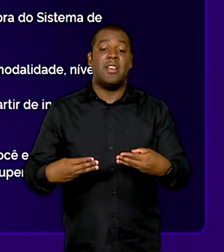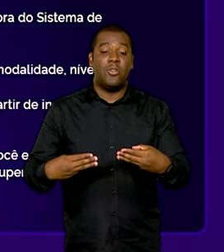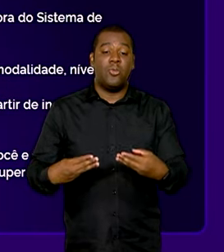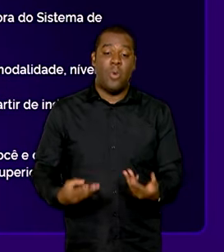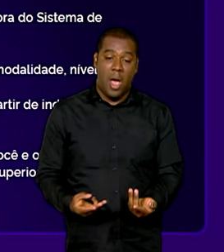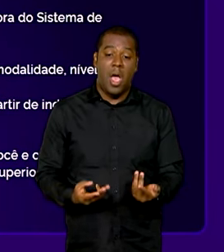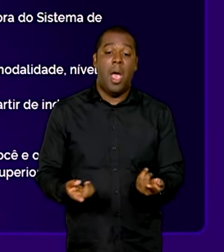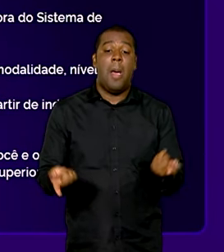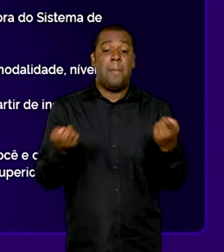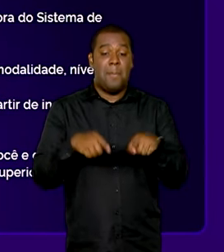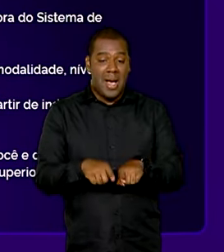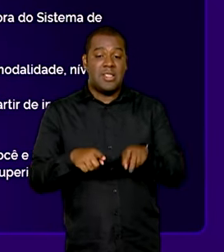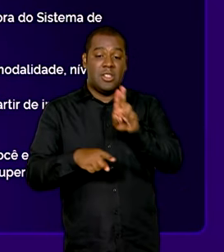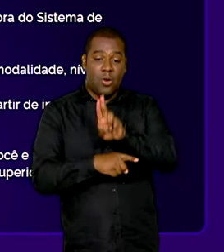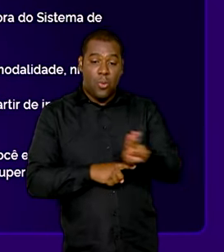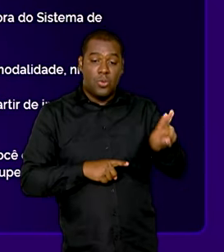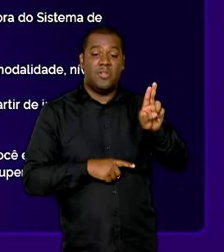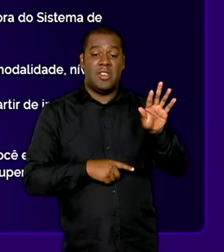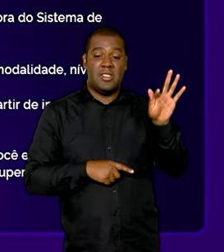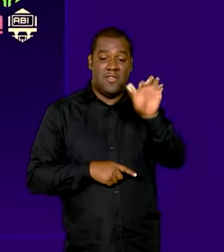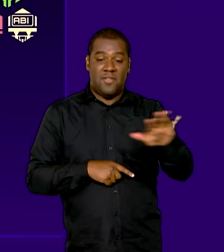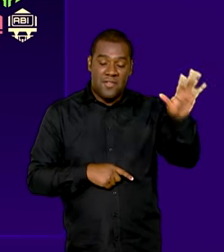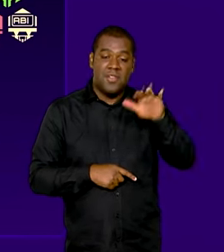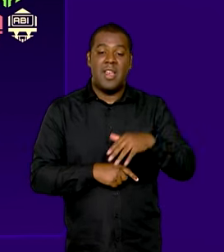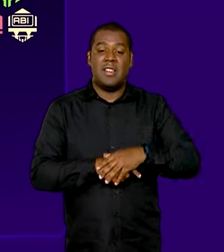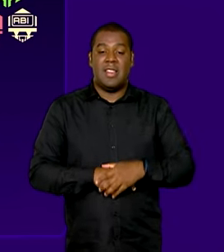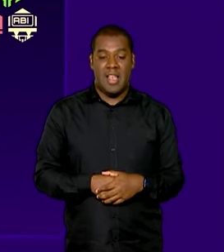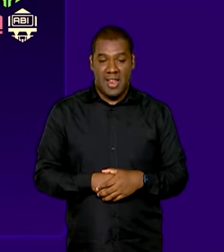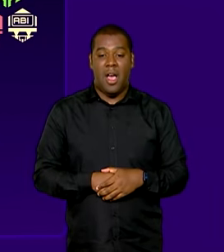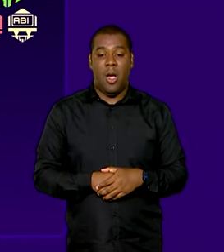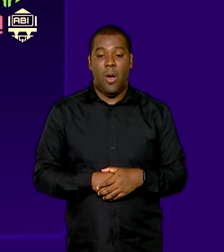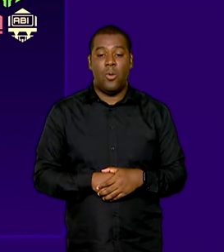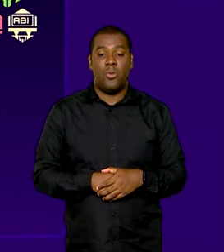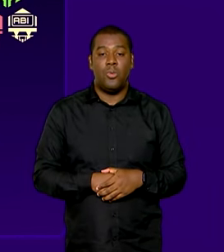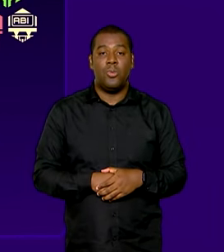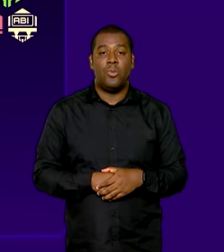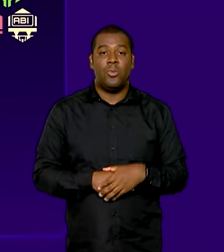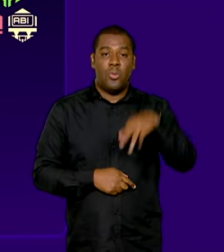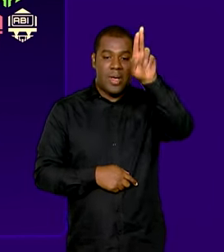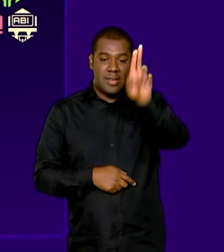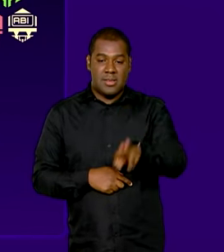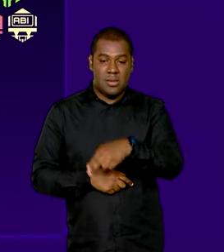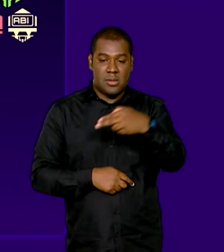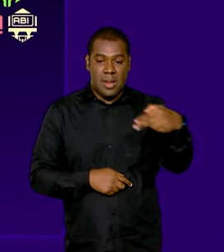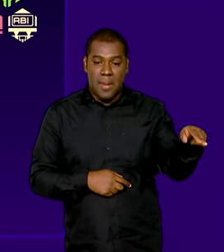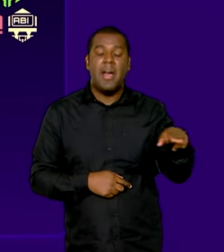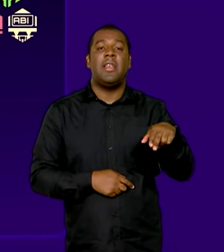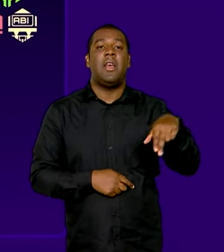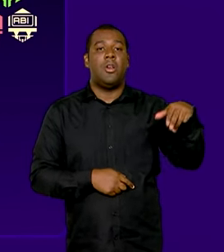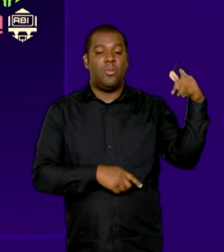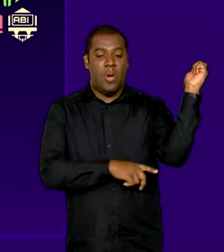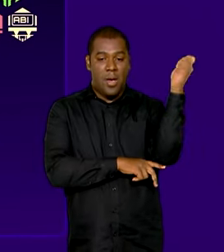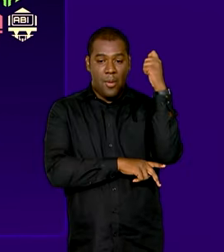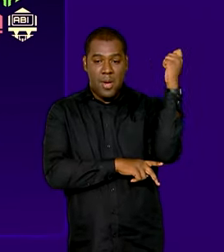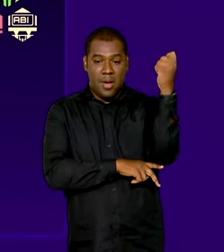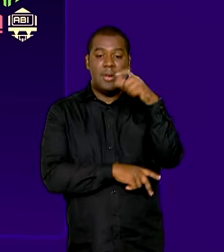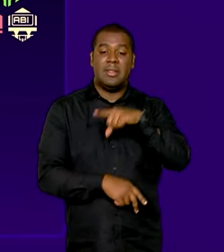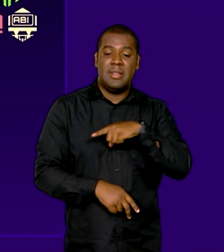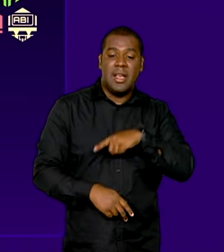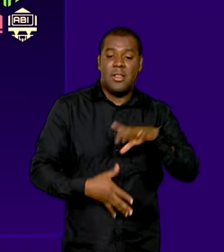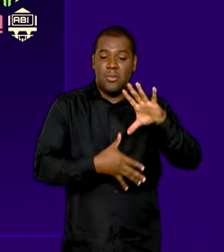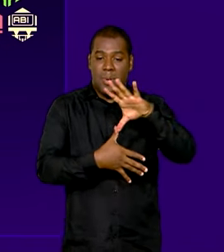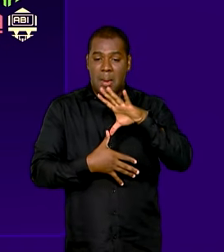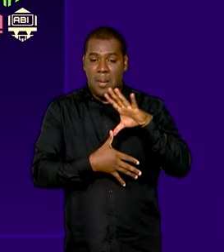parceria com a Universidade Federal de Santa Maria, no Rio Grande do Sul, oferece um mapa interativo com